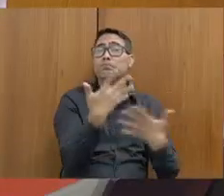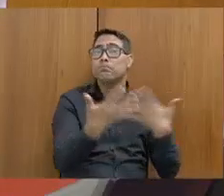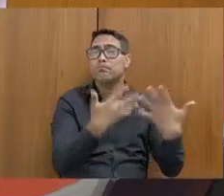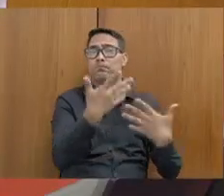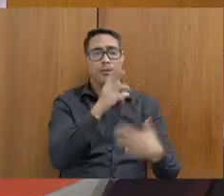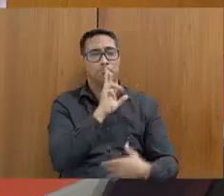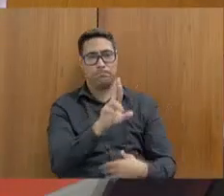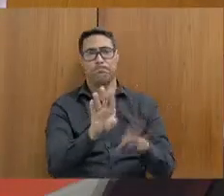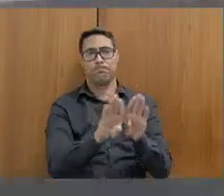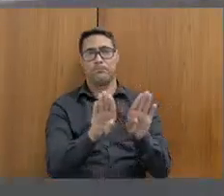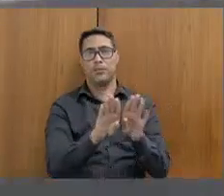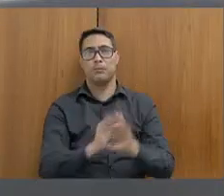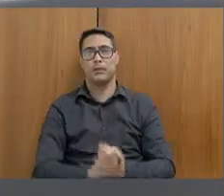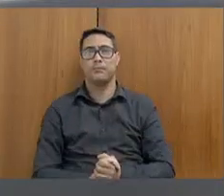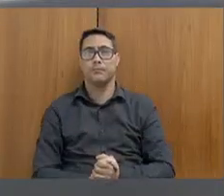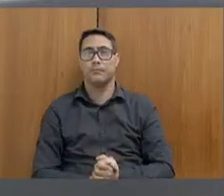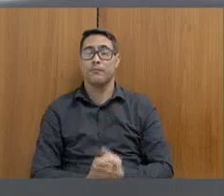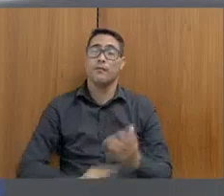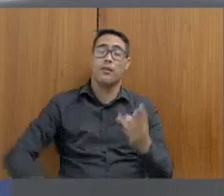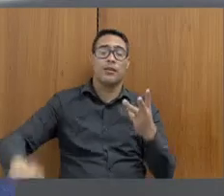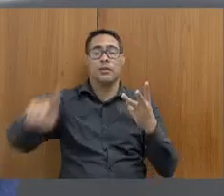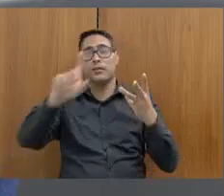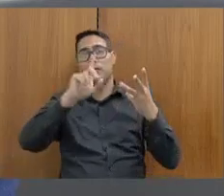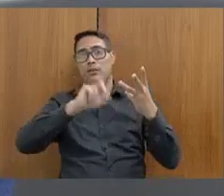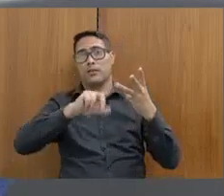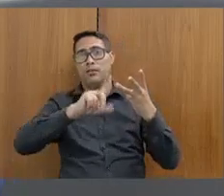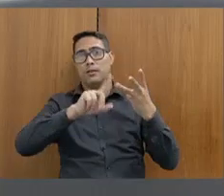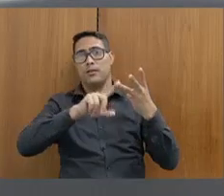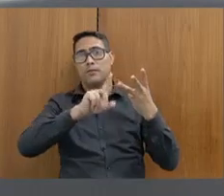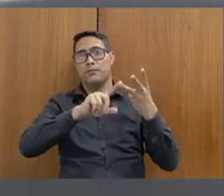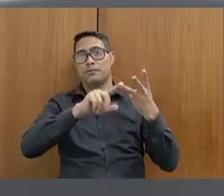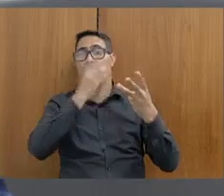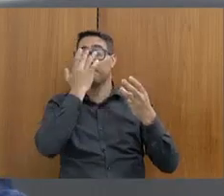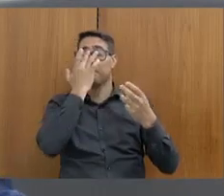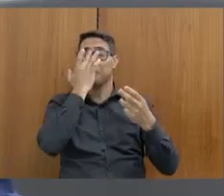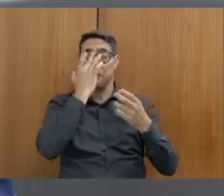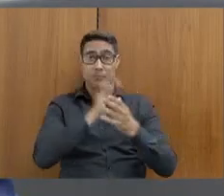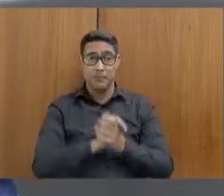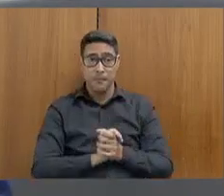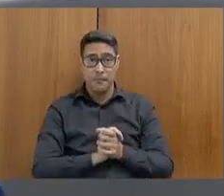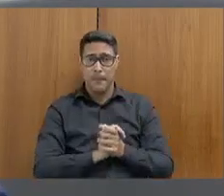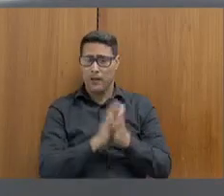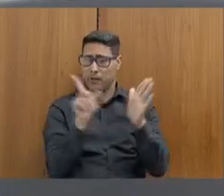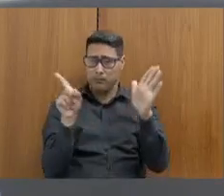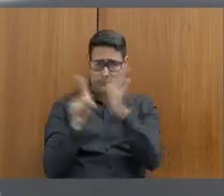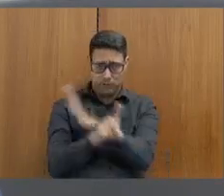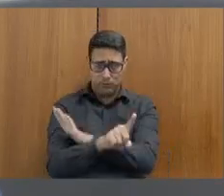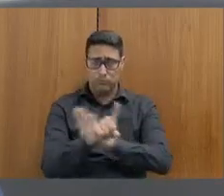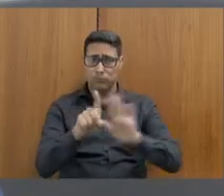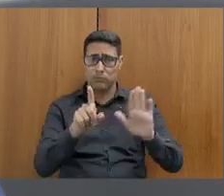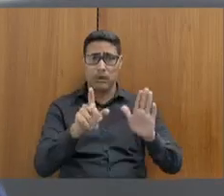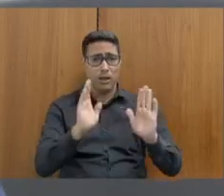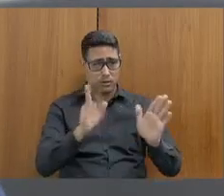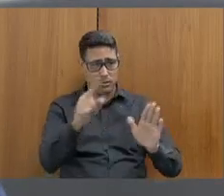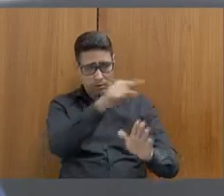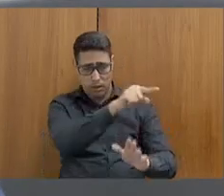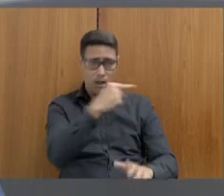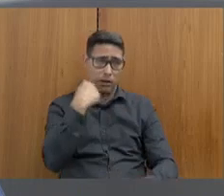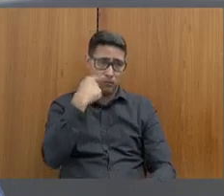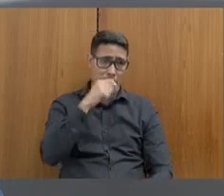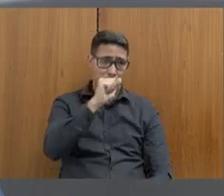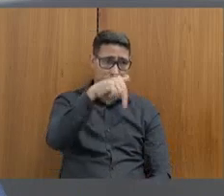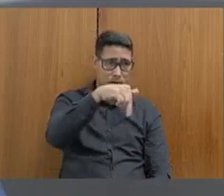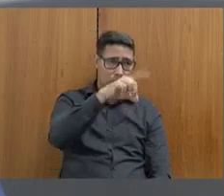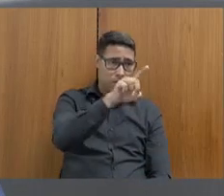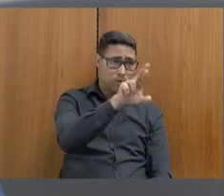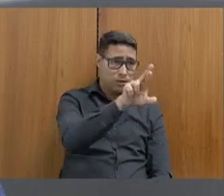sobre isso. Obrigado. Segundo, até reforçando uma pergunta que a deputada Andréa de Jesus